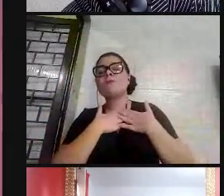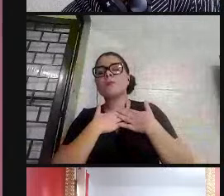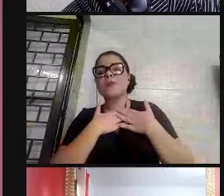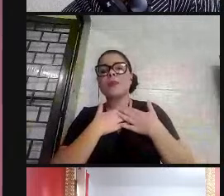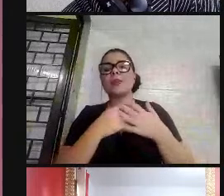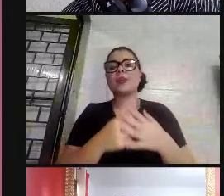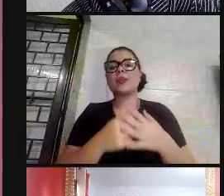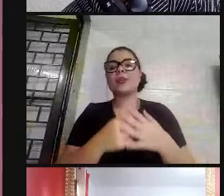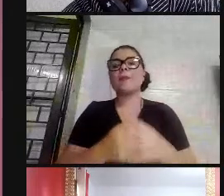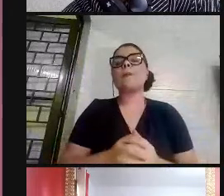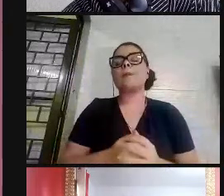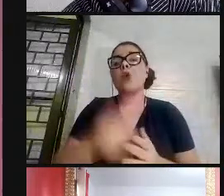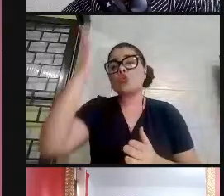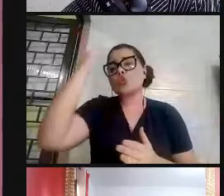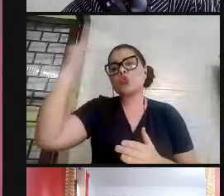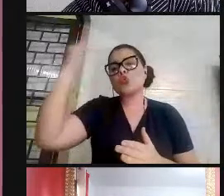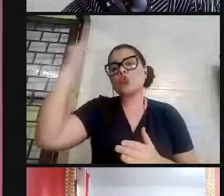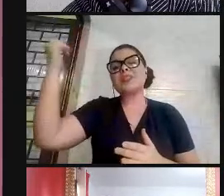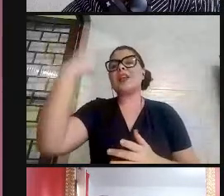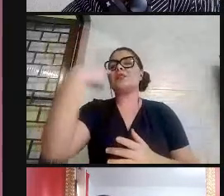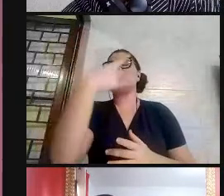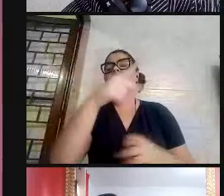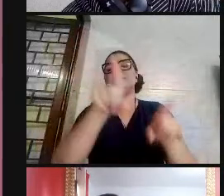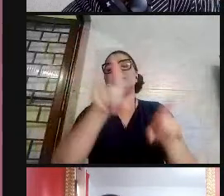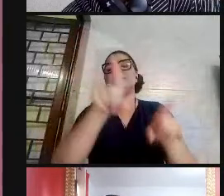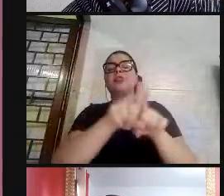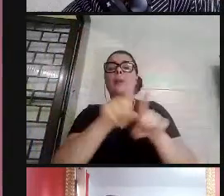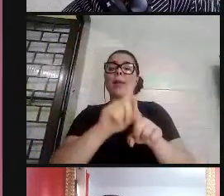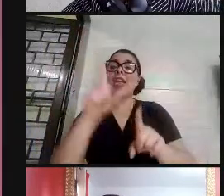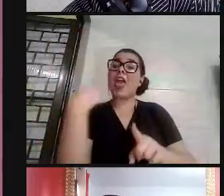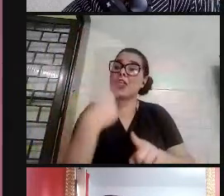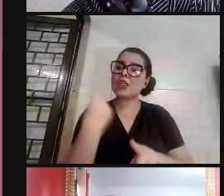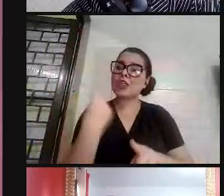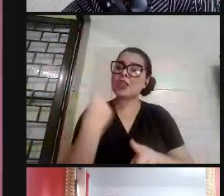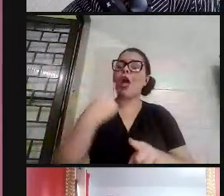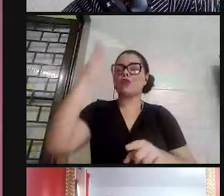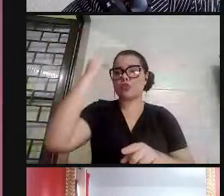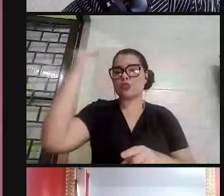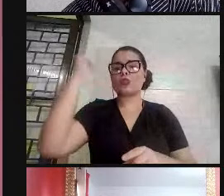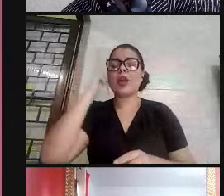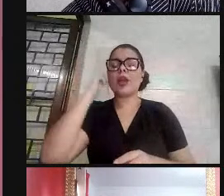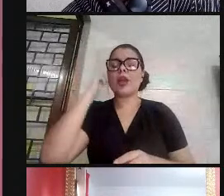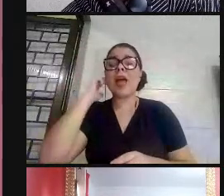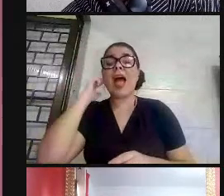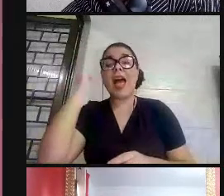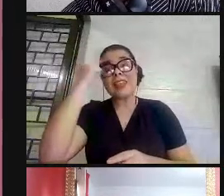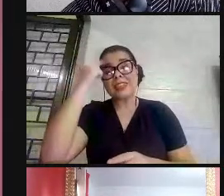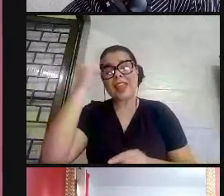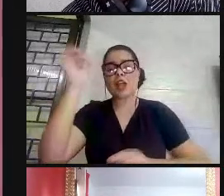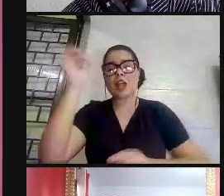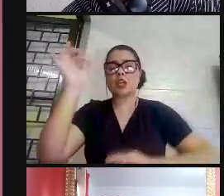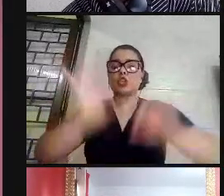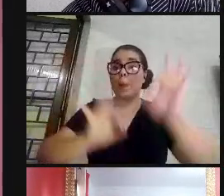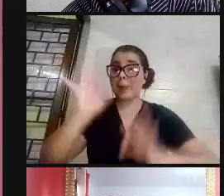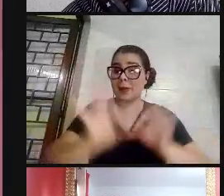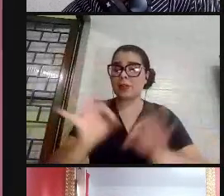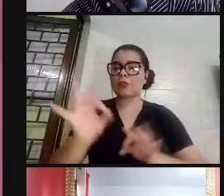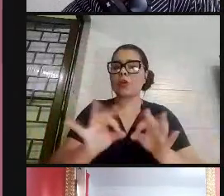para tentarem a ideia do preparatório é fazê-los mudar a realidade deles,